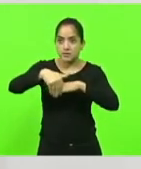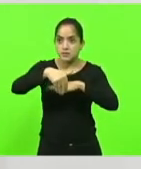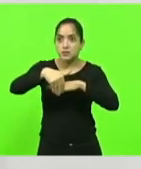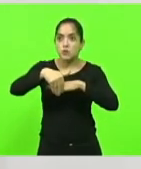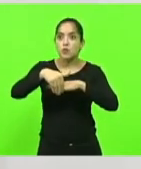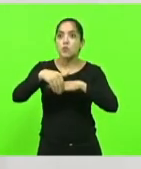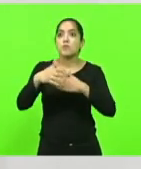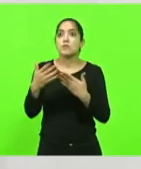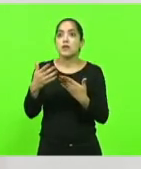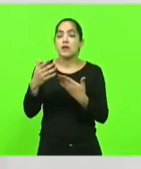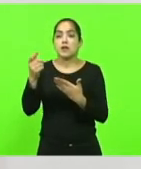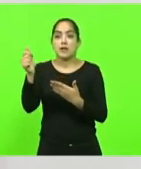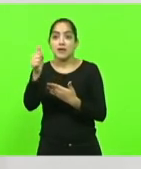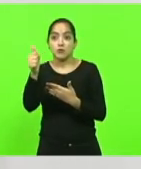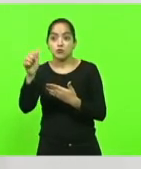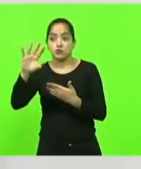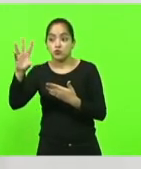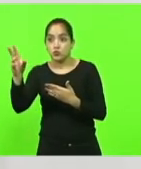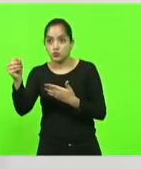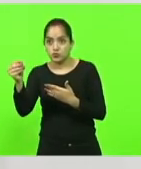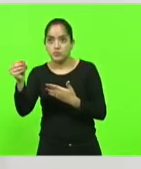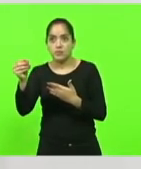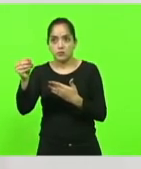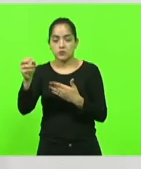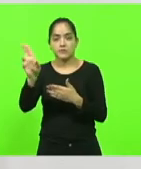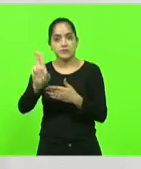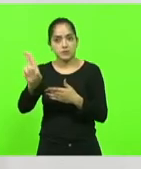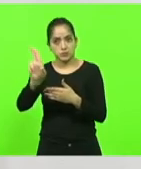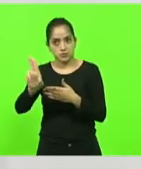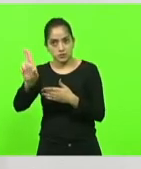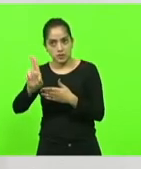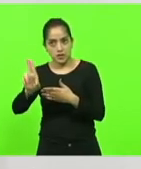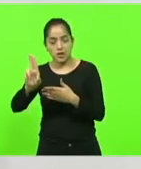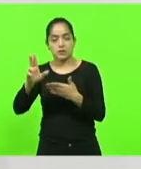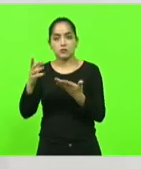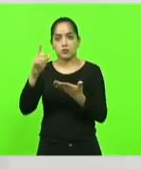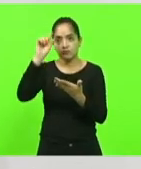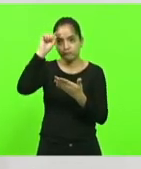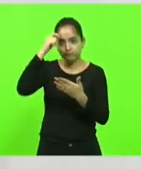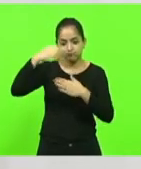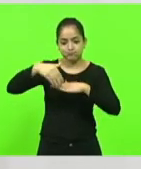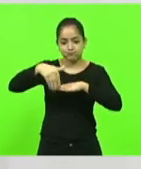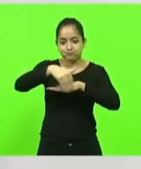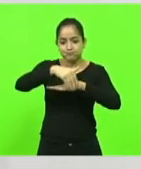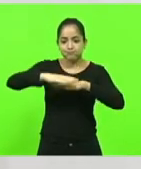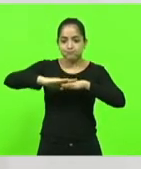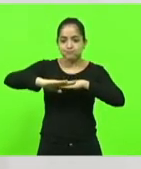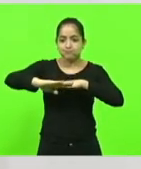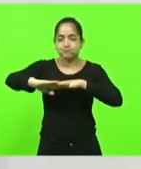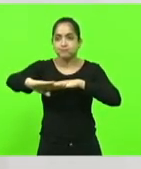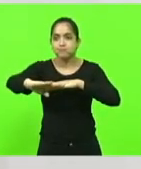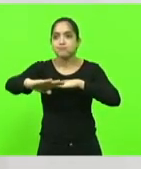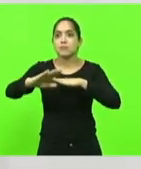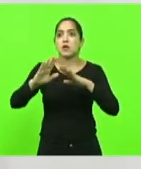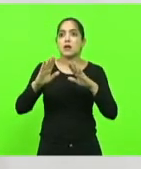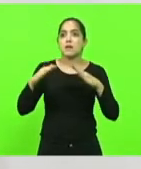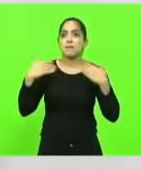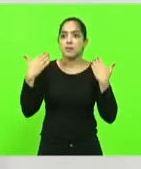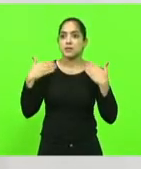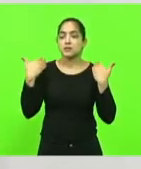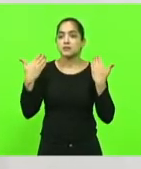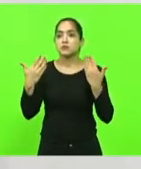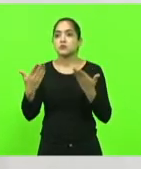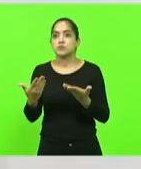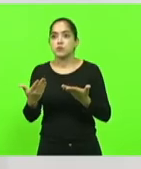11 milhões vai ser usado nessas obras, nas seguintes obras. Pavimentação asfáltica, drenagem, passeios públicos, acessibilidade